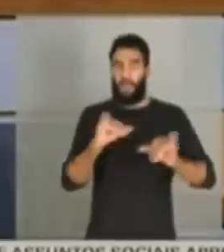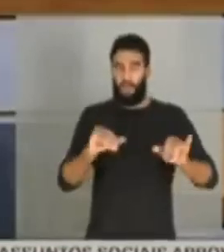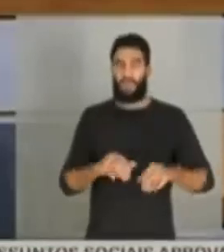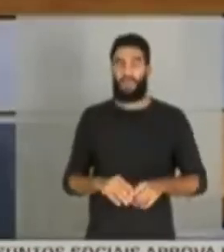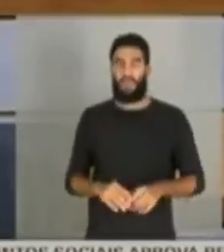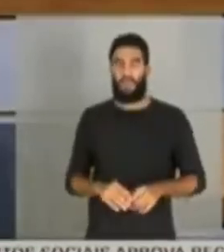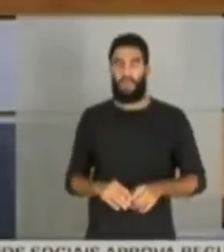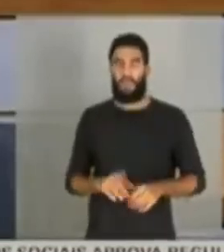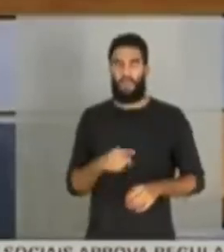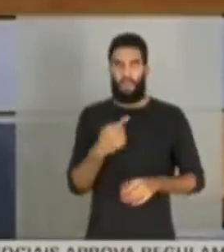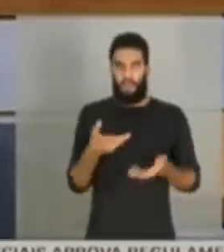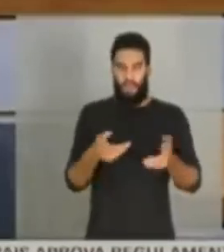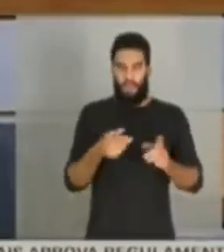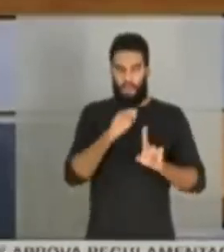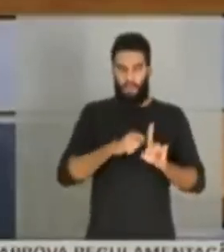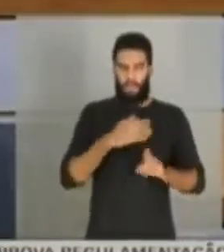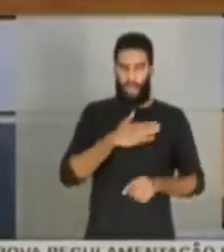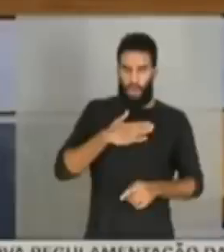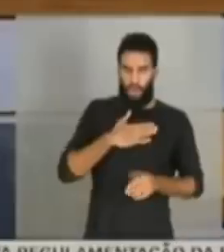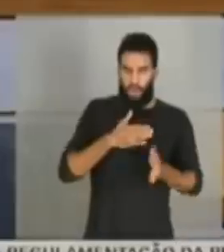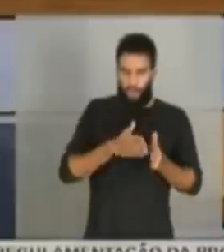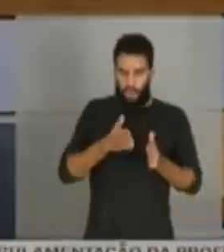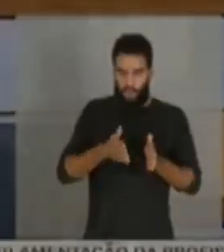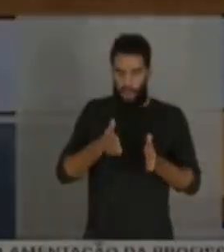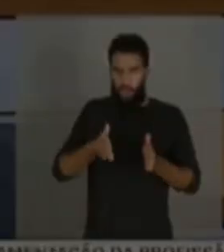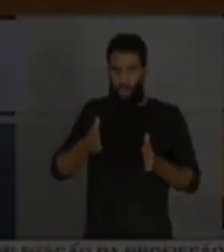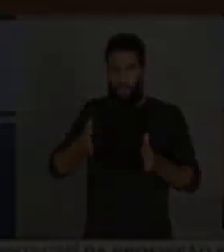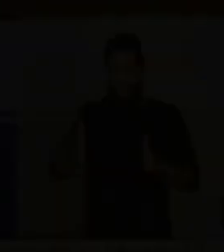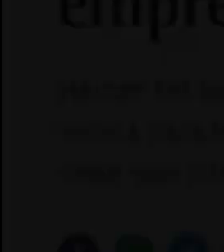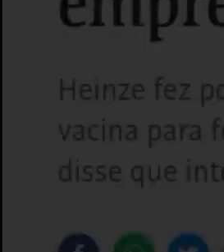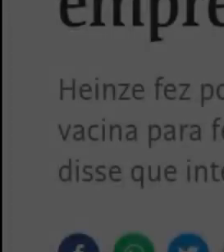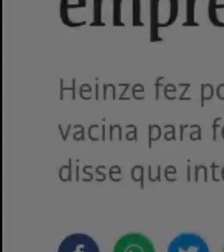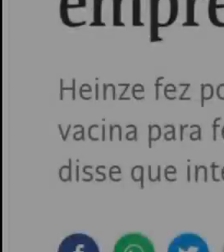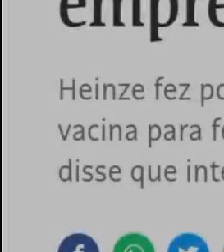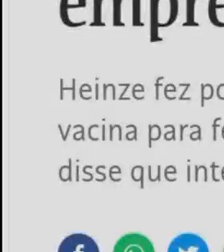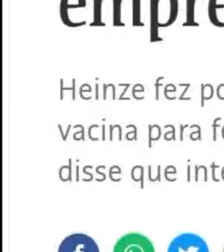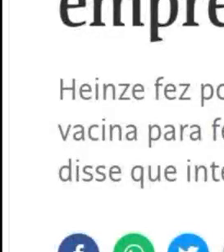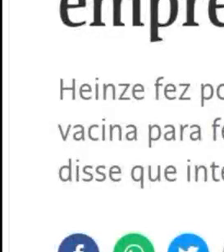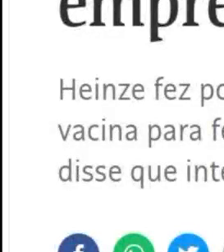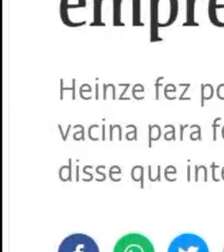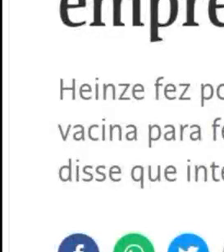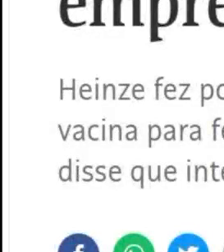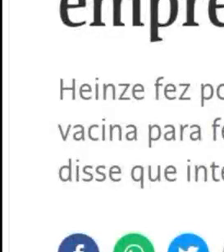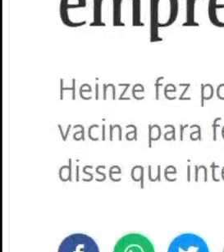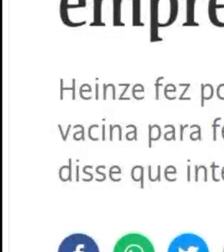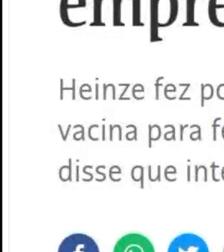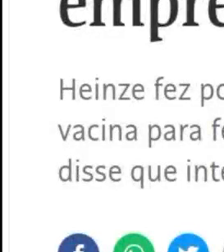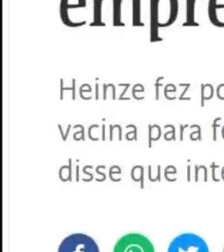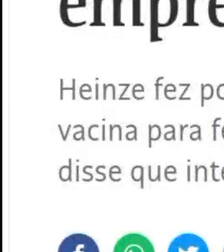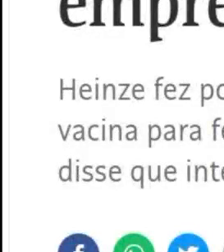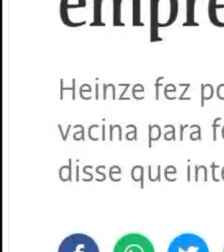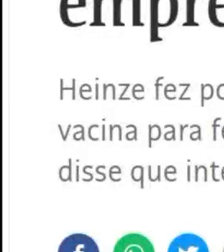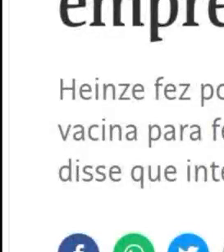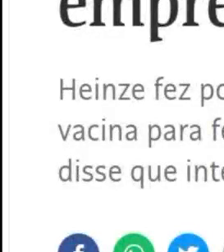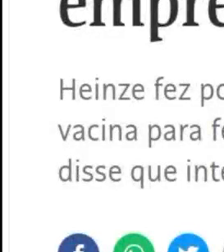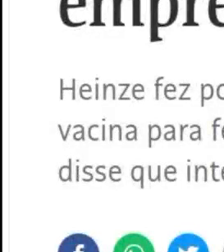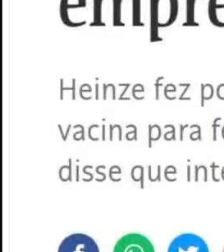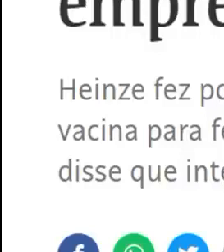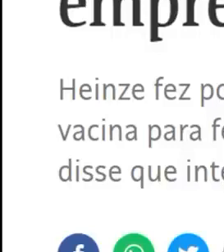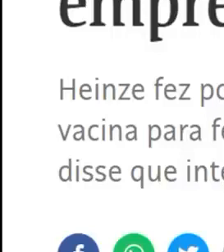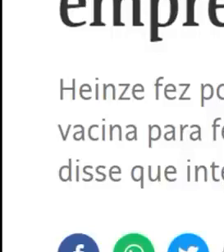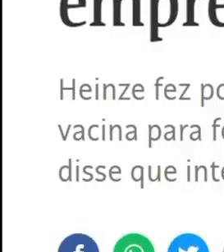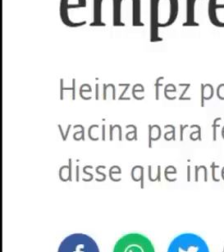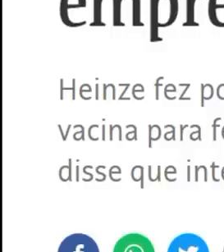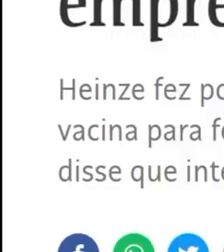ele defende o governo federal com tanta paixão. A reportagem da Folha de São Paulo revela o seguinte. Senador bolsonarista da CPI